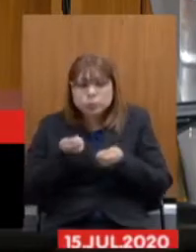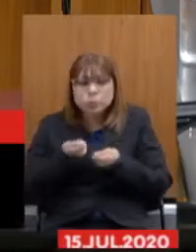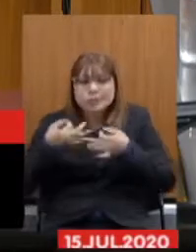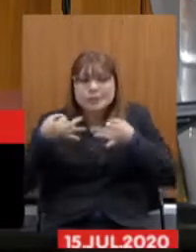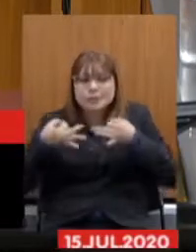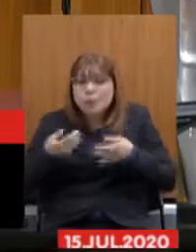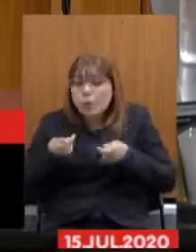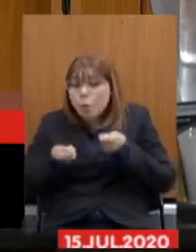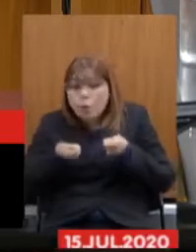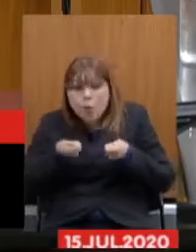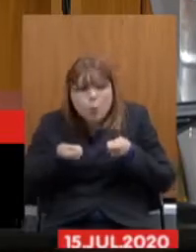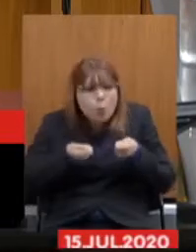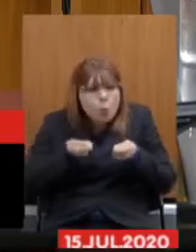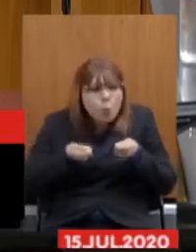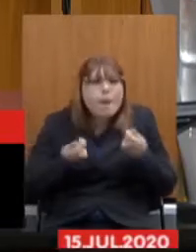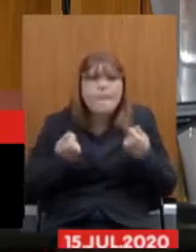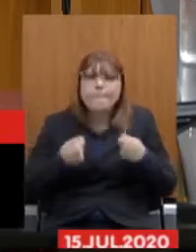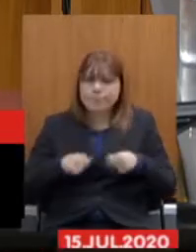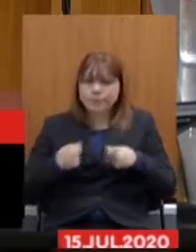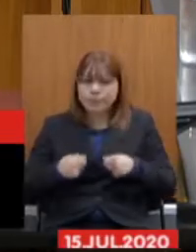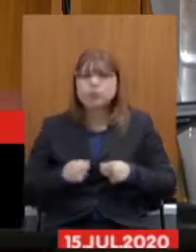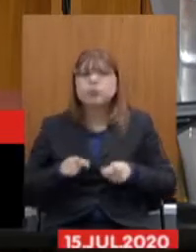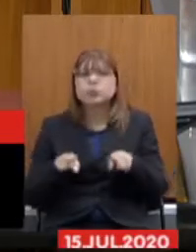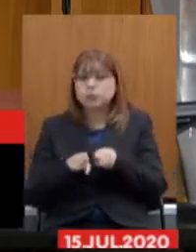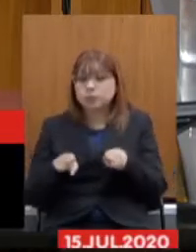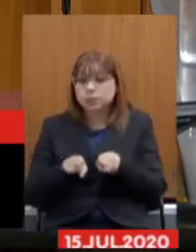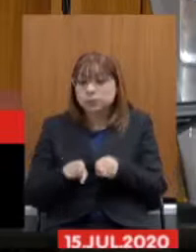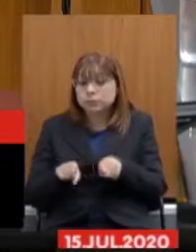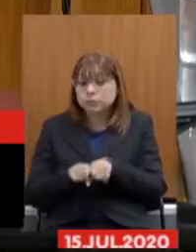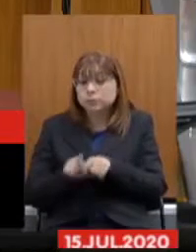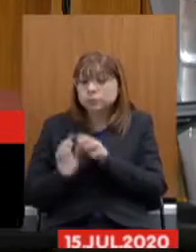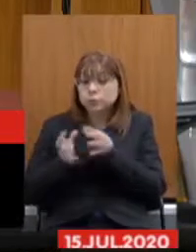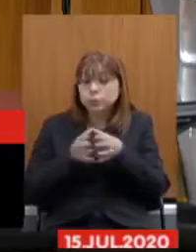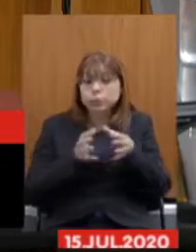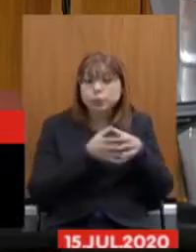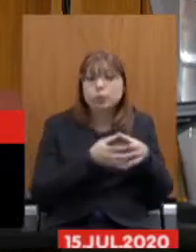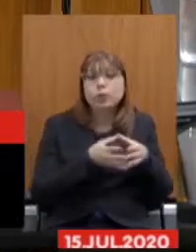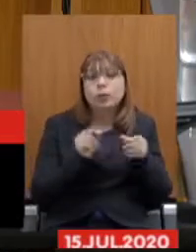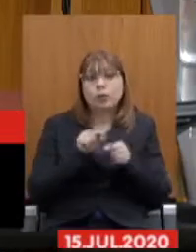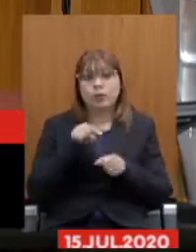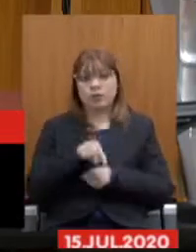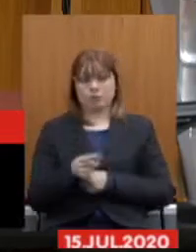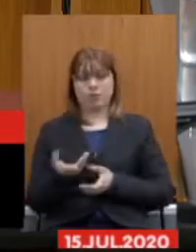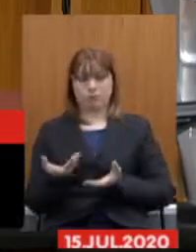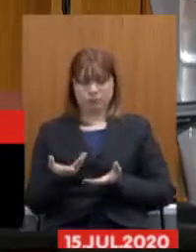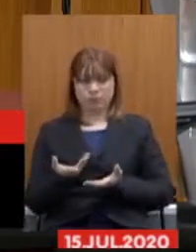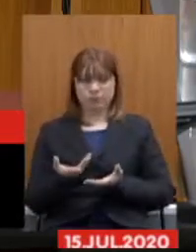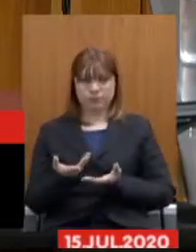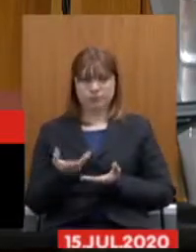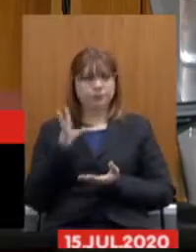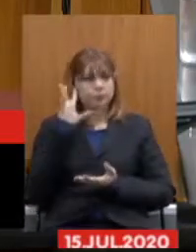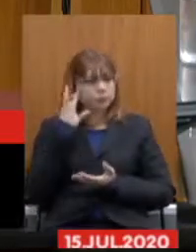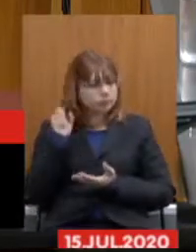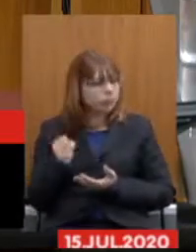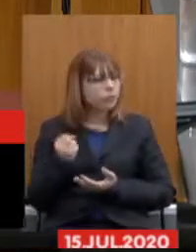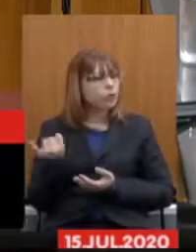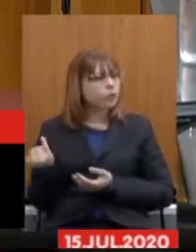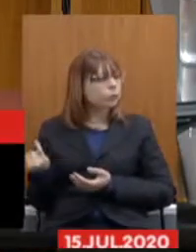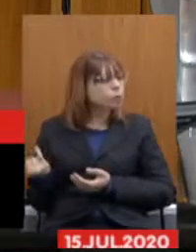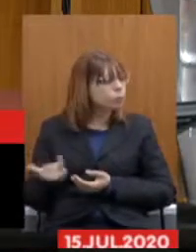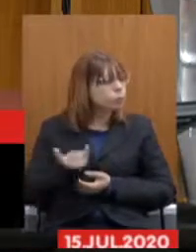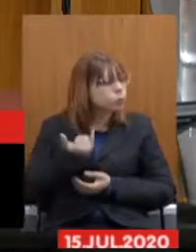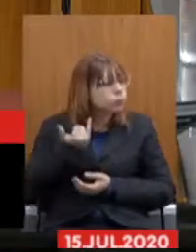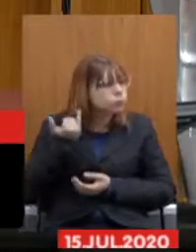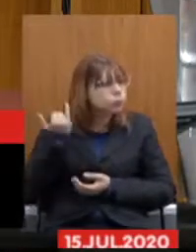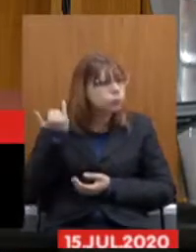despesas e dos seus agentes que praticam esses atos eu acho extremamente importante que a